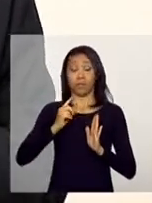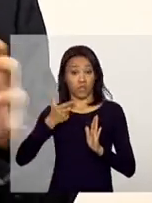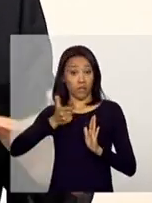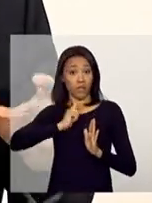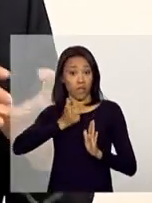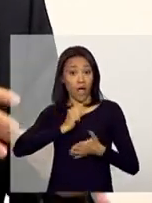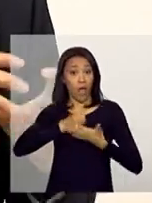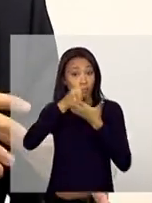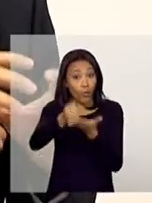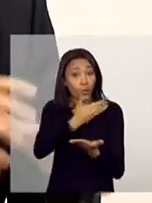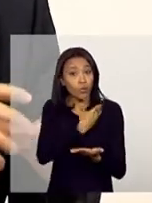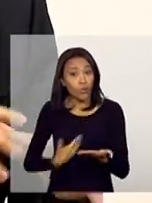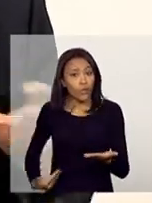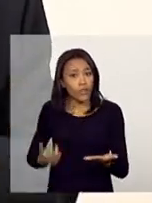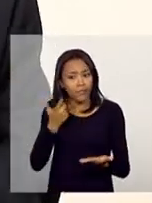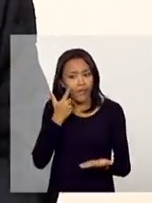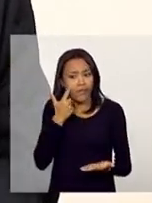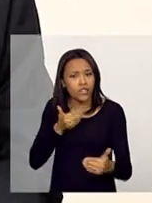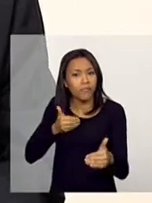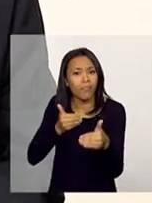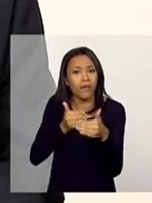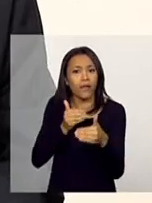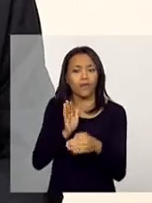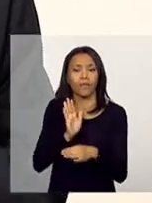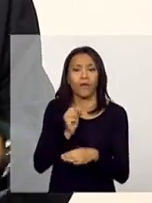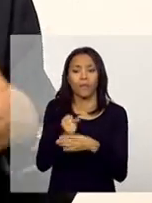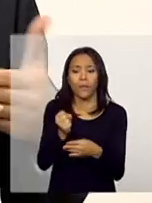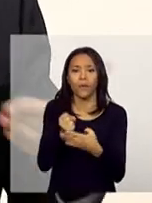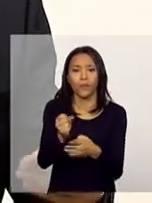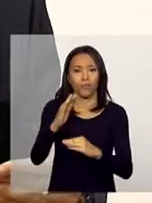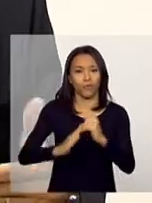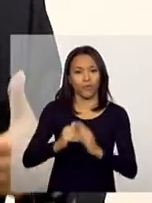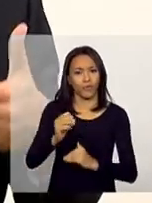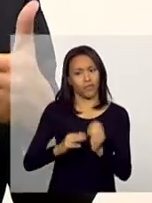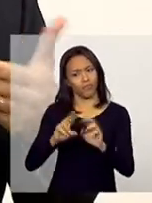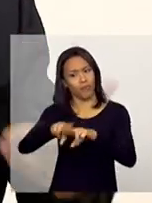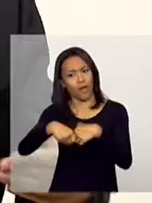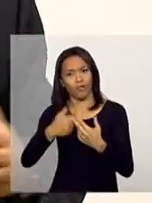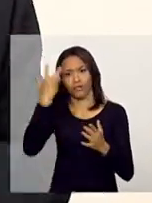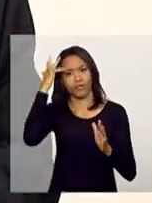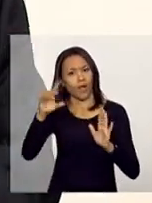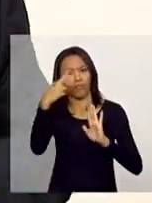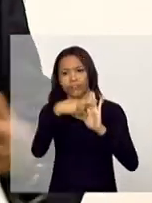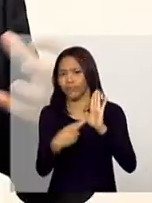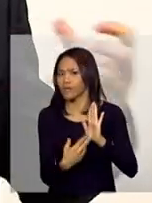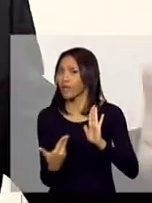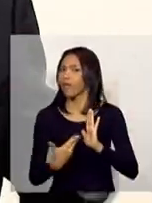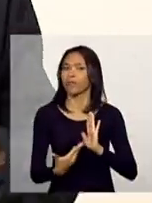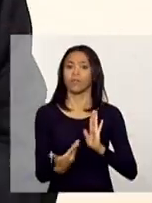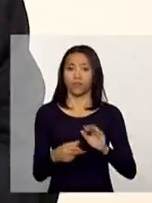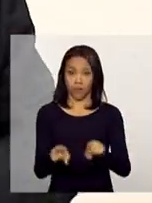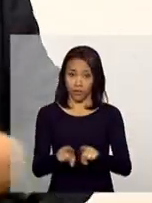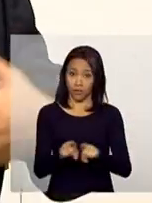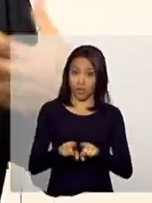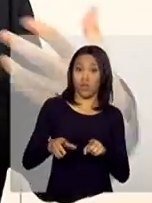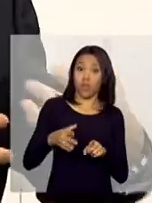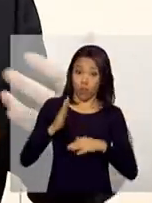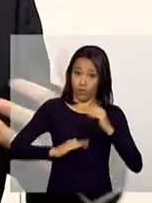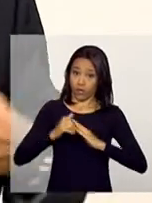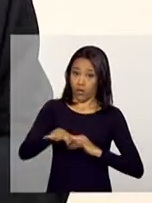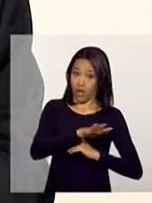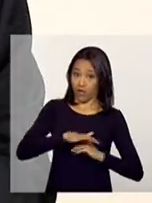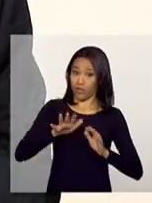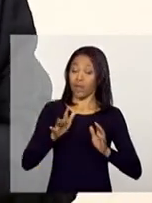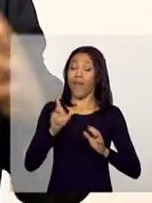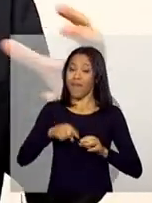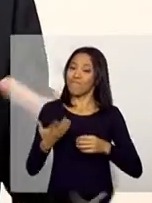público acompanhando essas situações mais críticas de descumprimento de condicionalidades, de vulnerabilidades, e a área da assistência social será cada vez